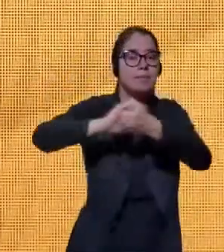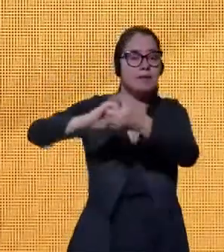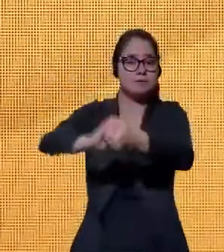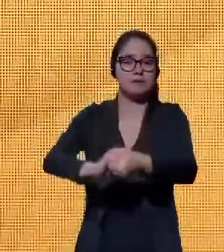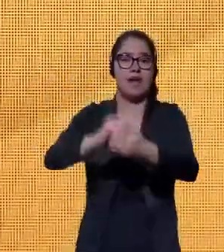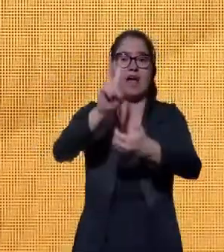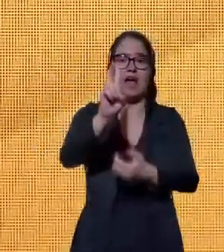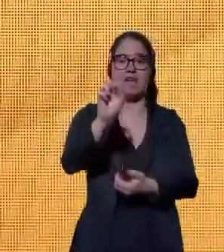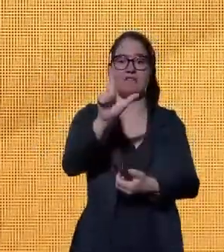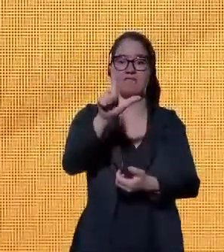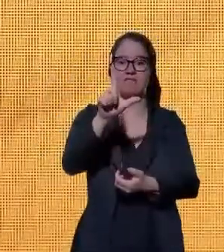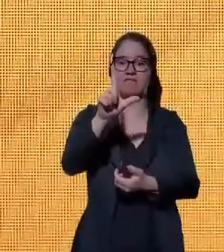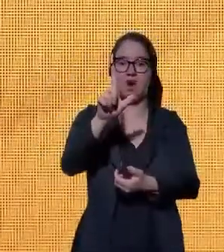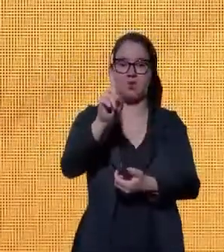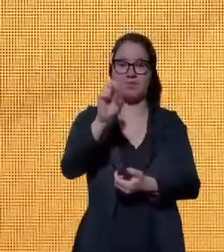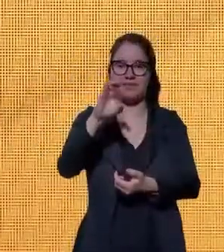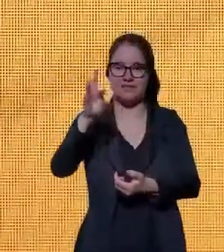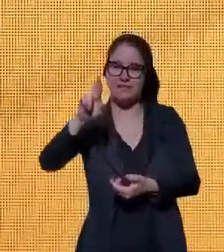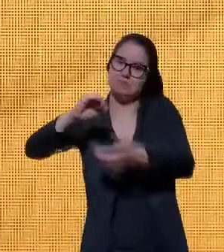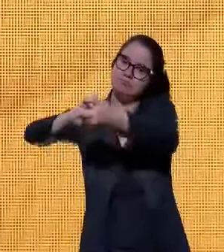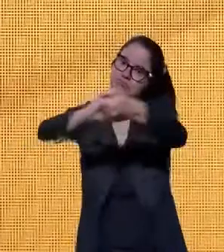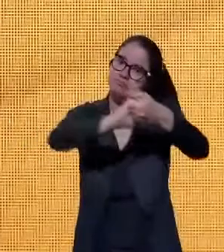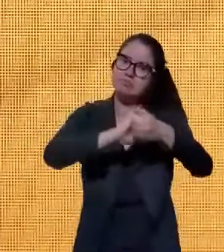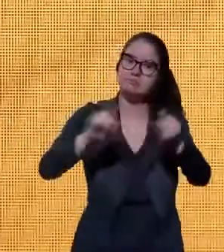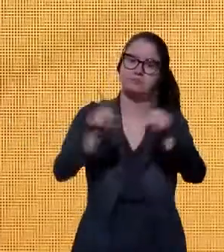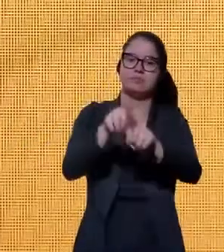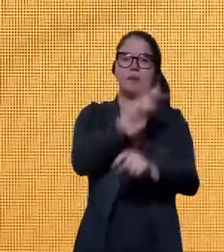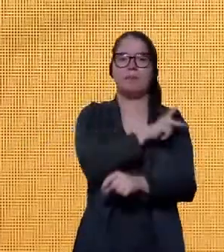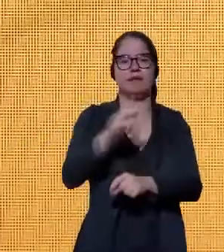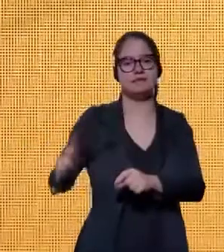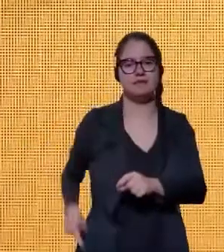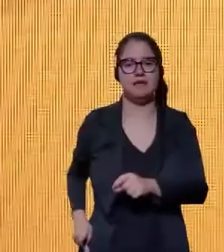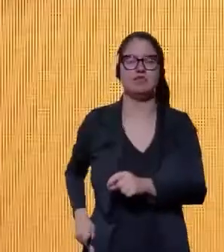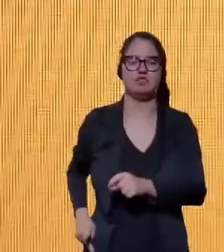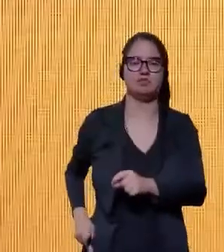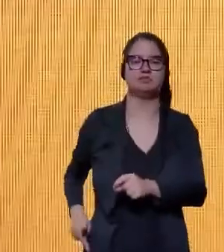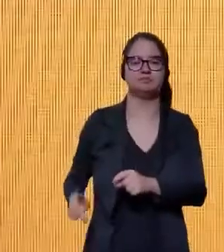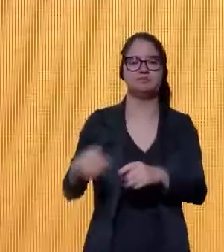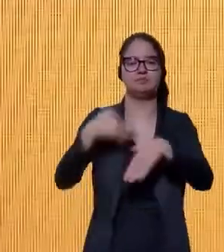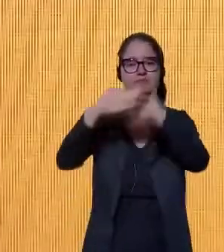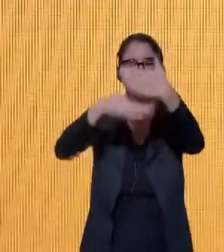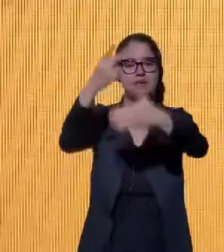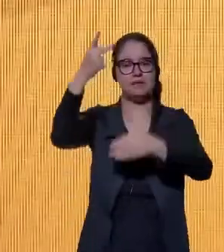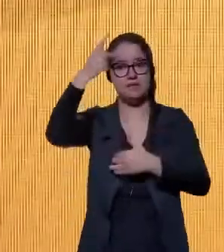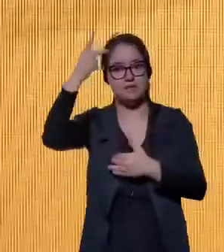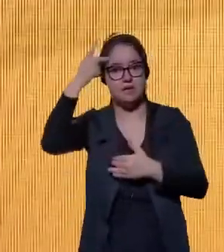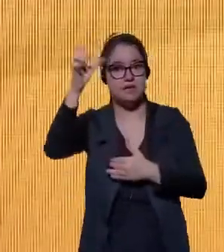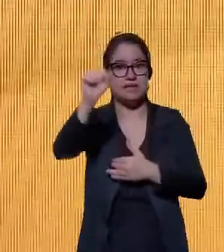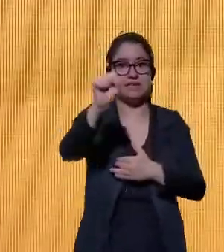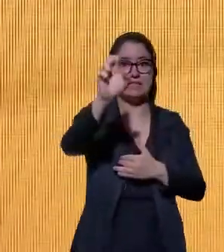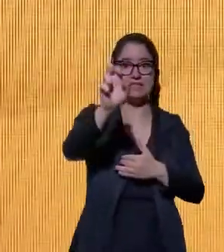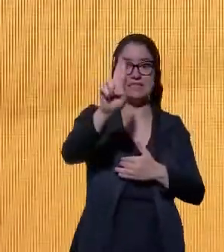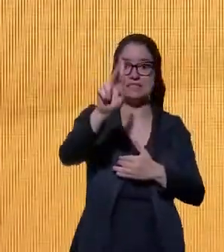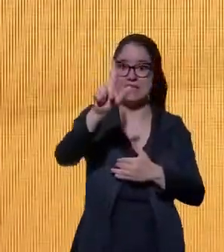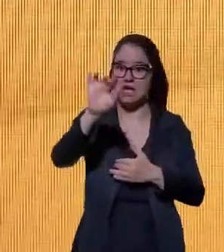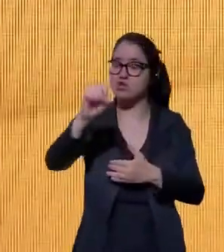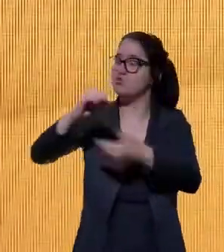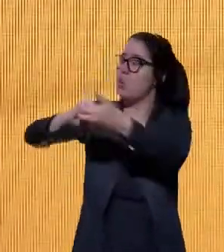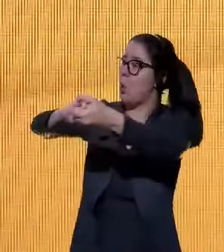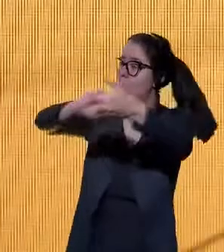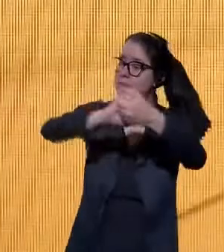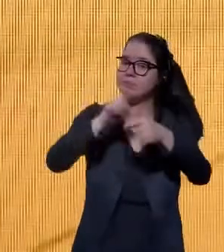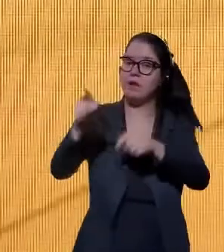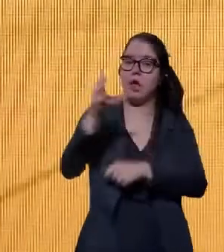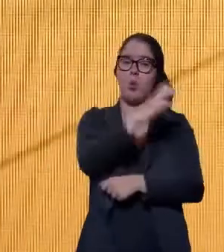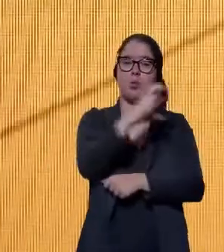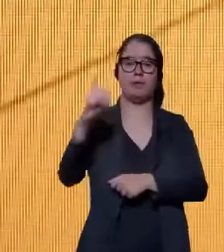Valdecir Tosi, e o presidente da Desenvolve São Paulo, Sérgio Chudowski, e coordenador